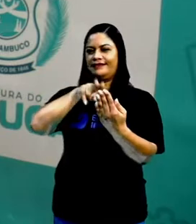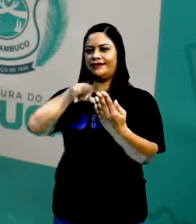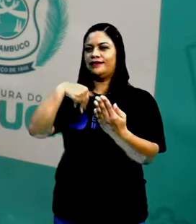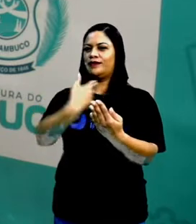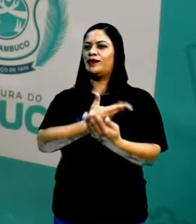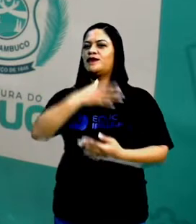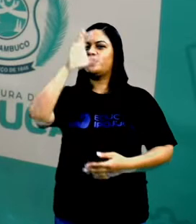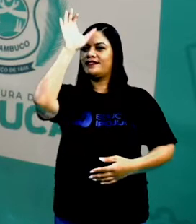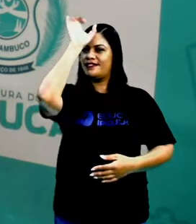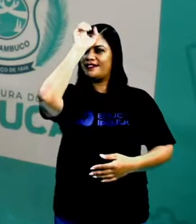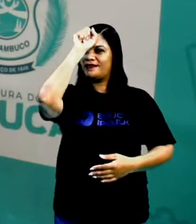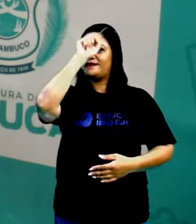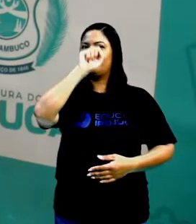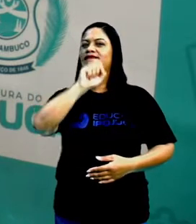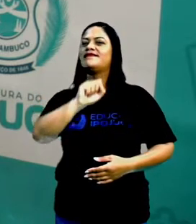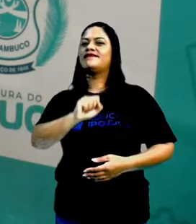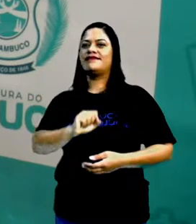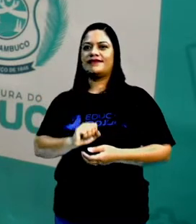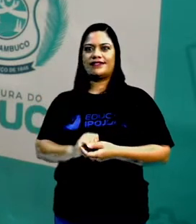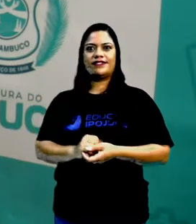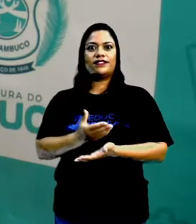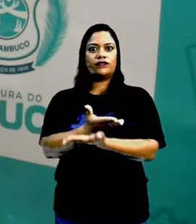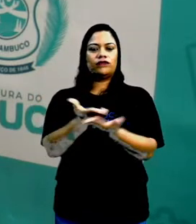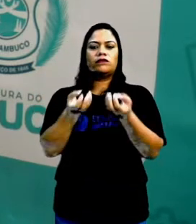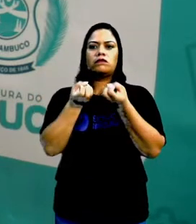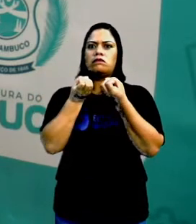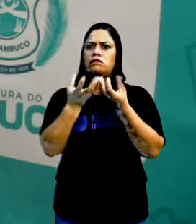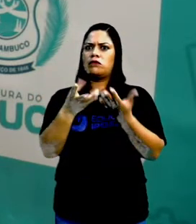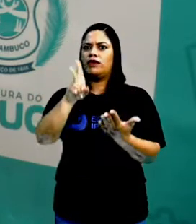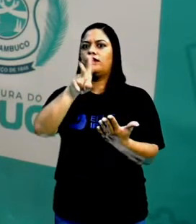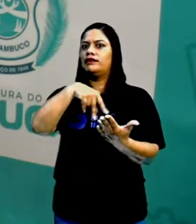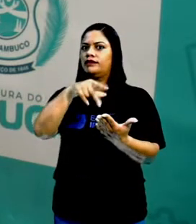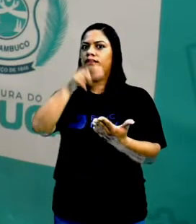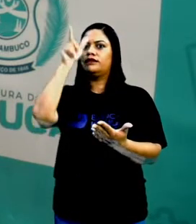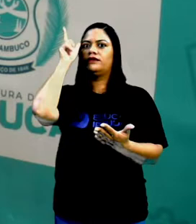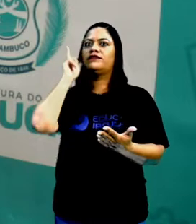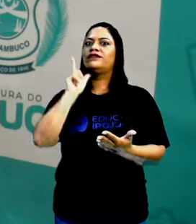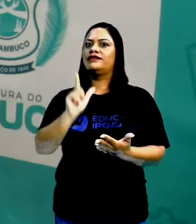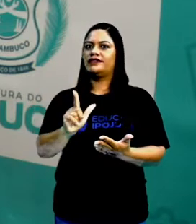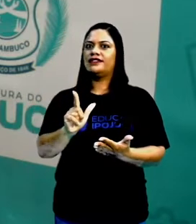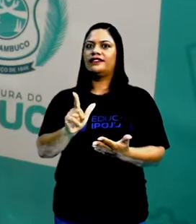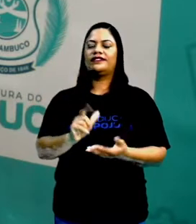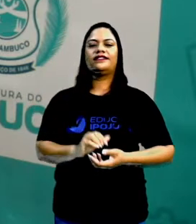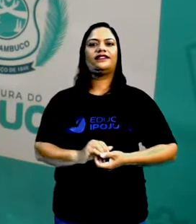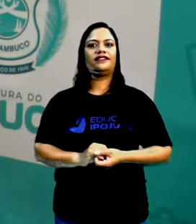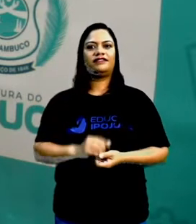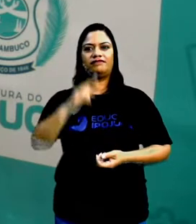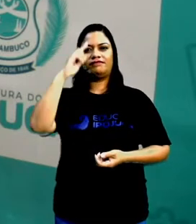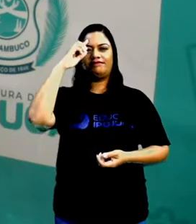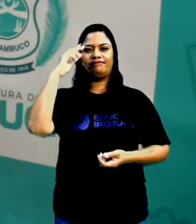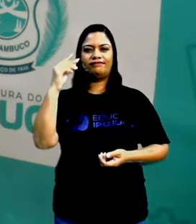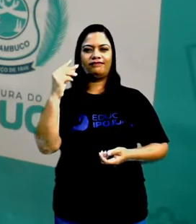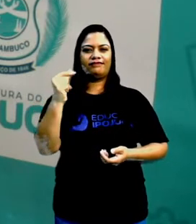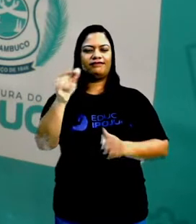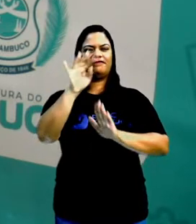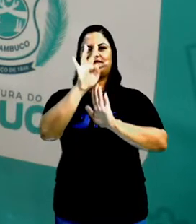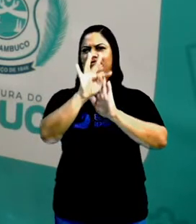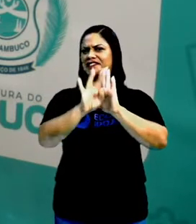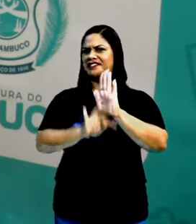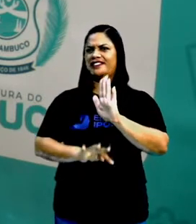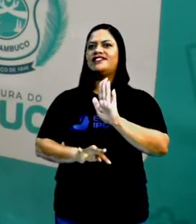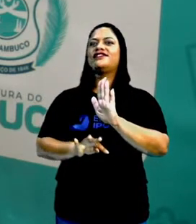aprende e quando você tem uma boa leitura você consegue tirar a ideia central do texto,